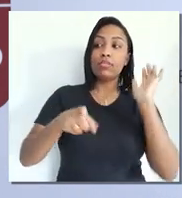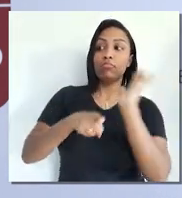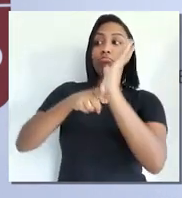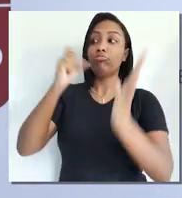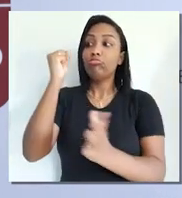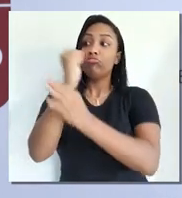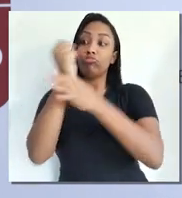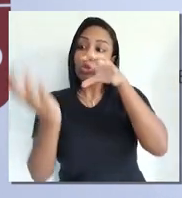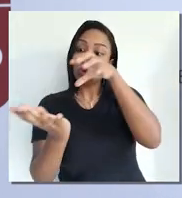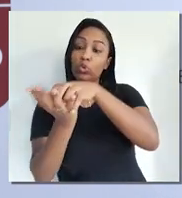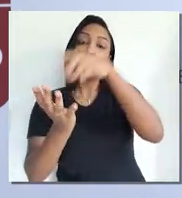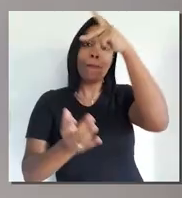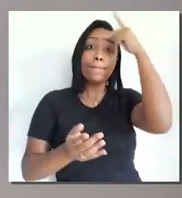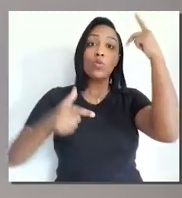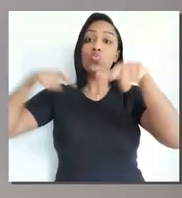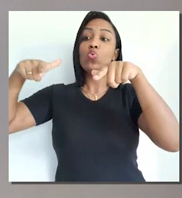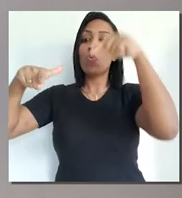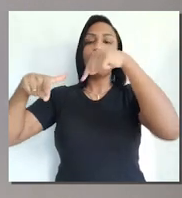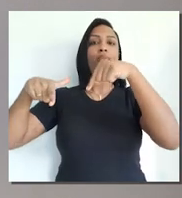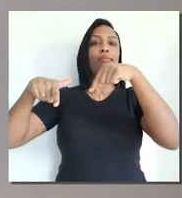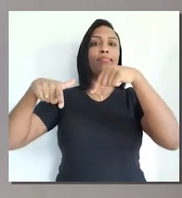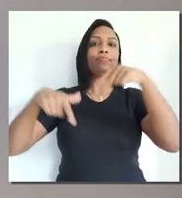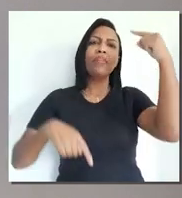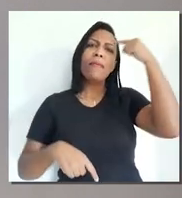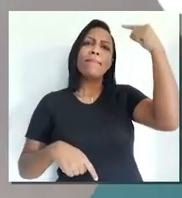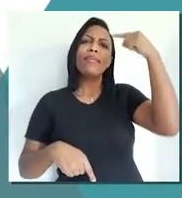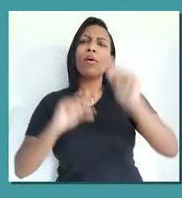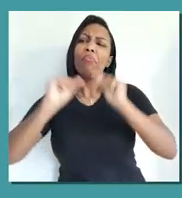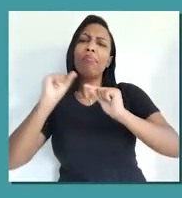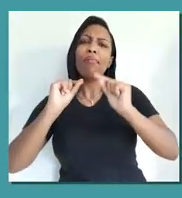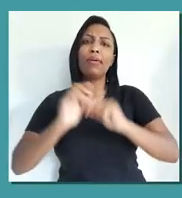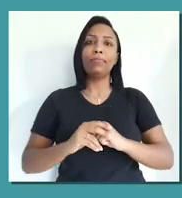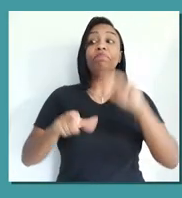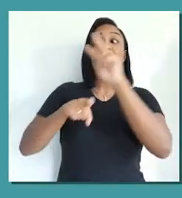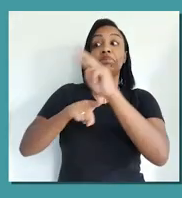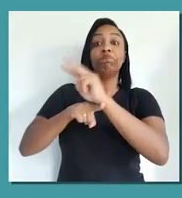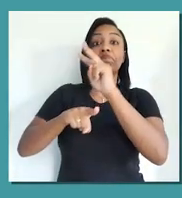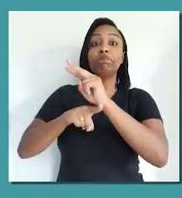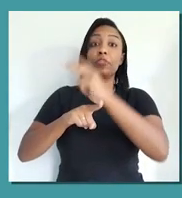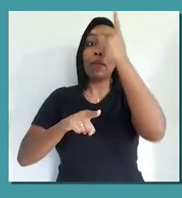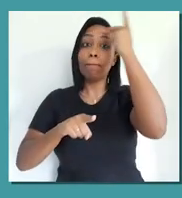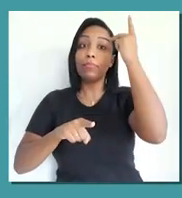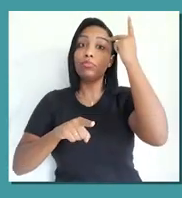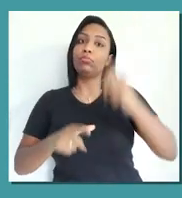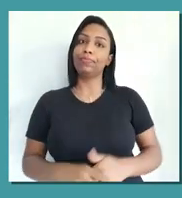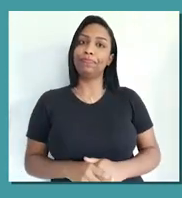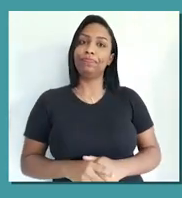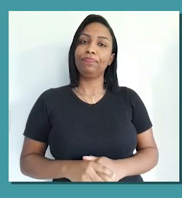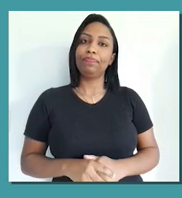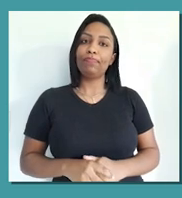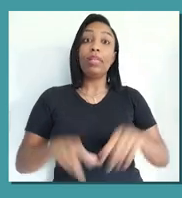integrantes da instituição, pensando de uma forma para proteger tanto fisicamente como o